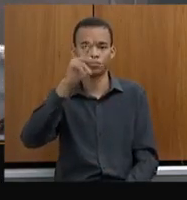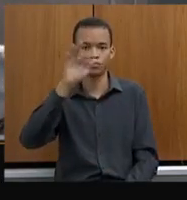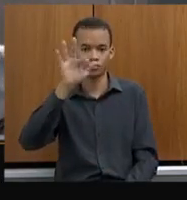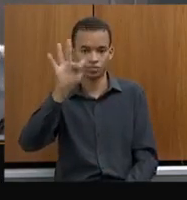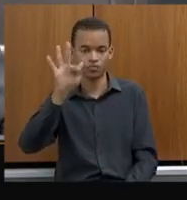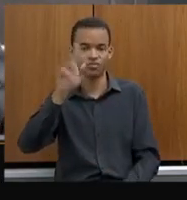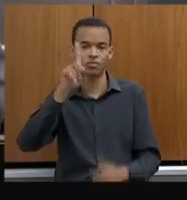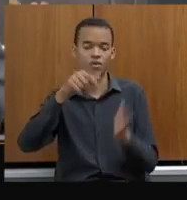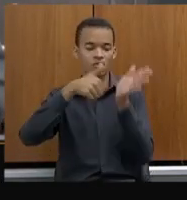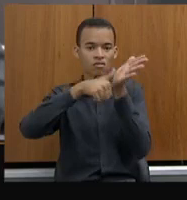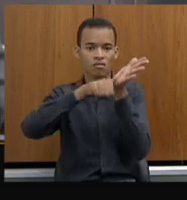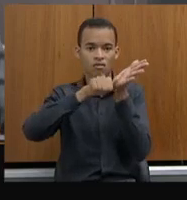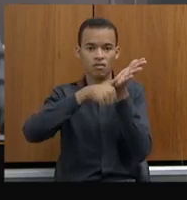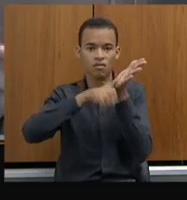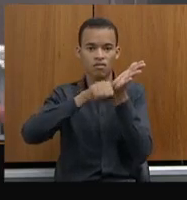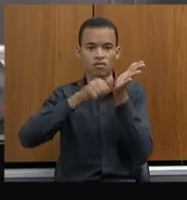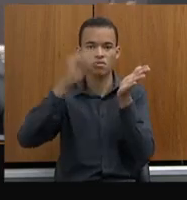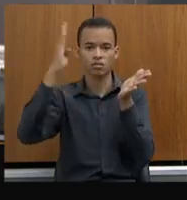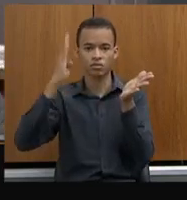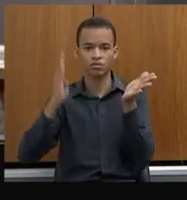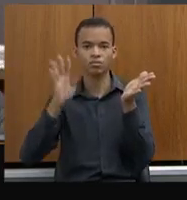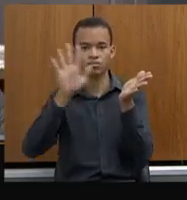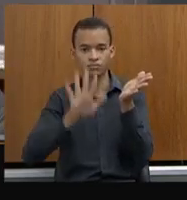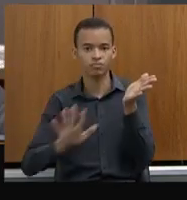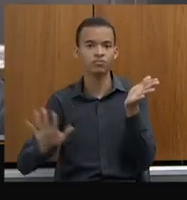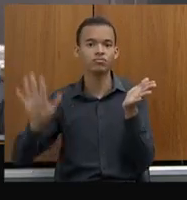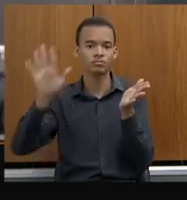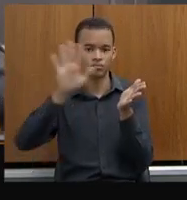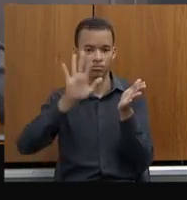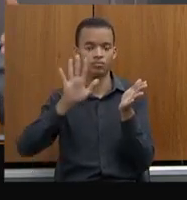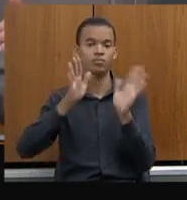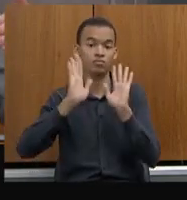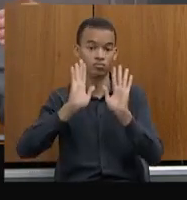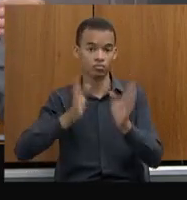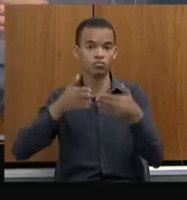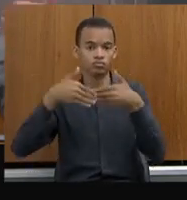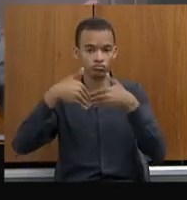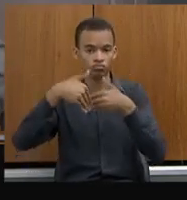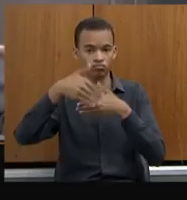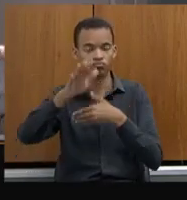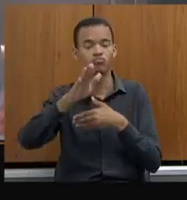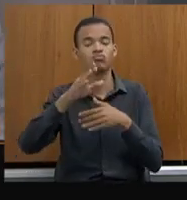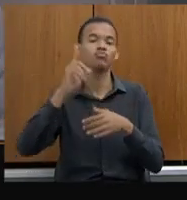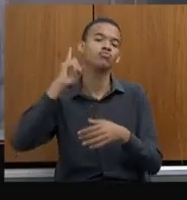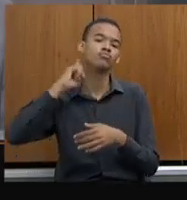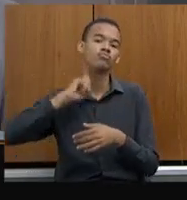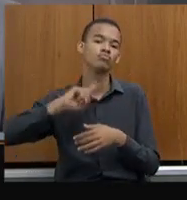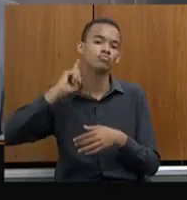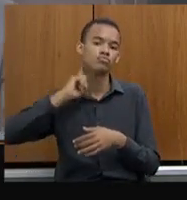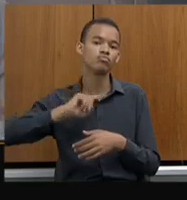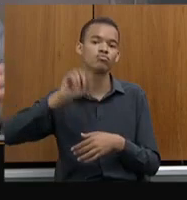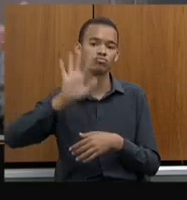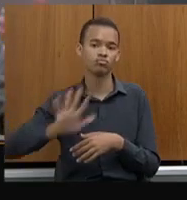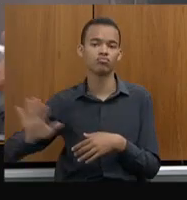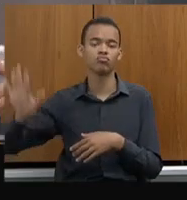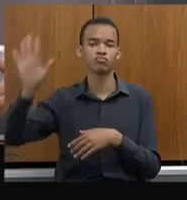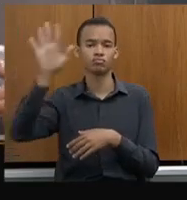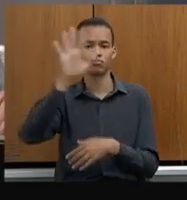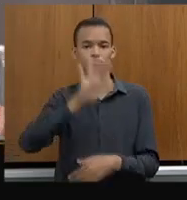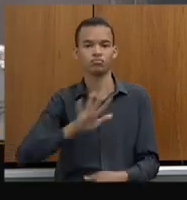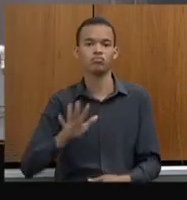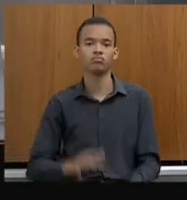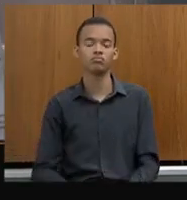o número do RG. Isso logo, logo estará em todo o interior do Estado. Medida feita